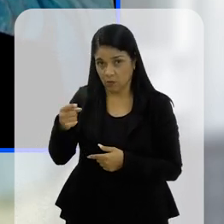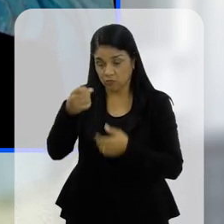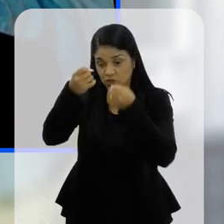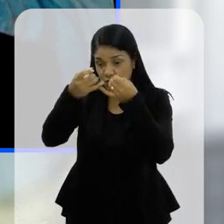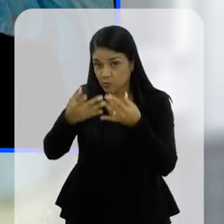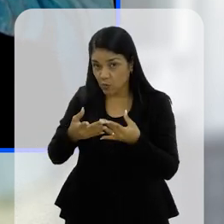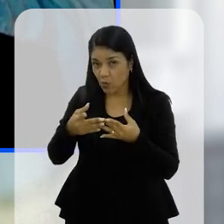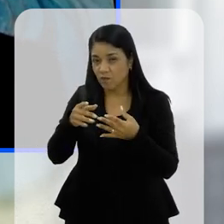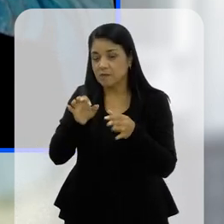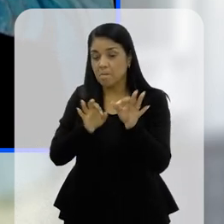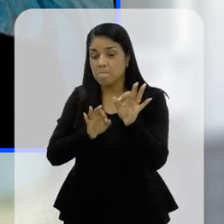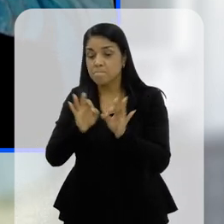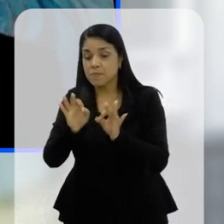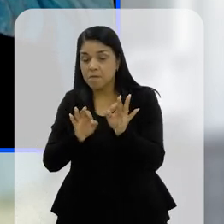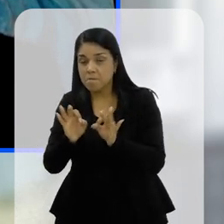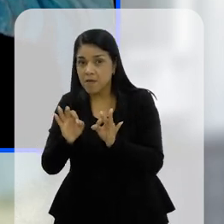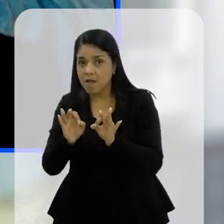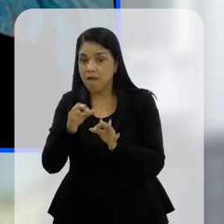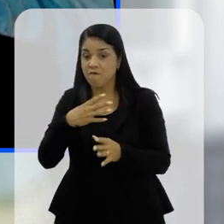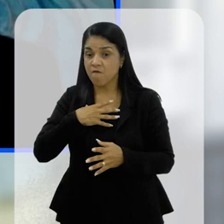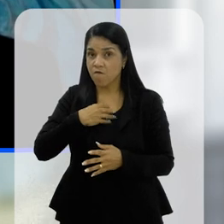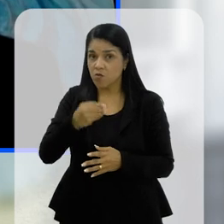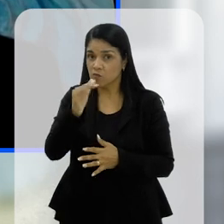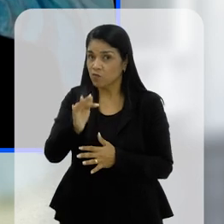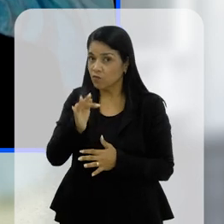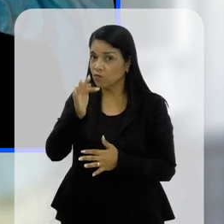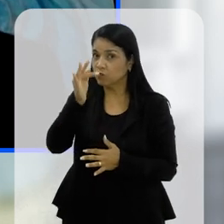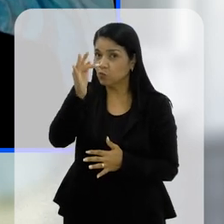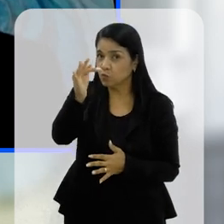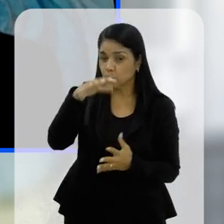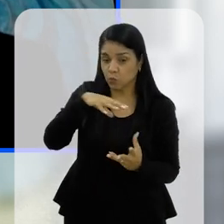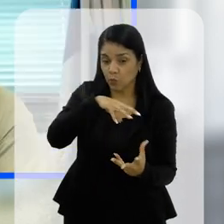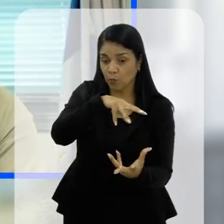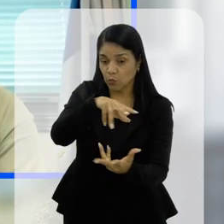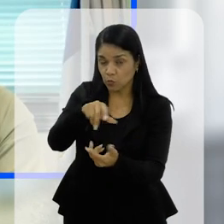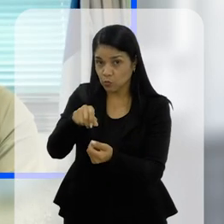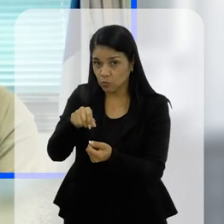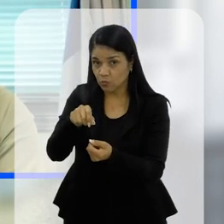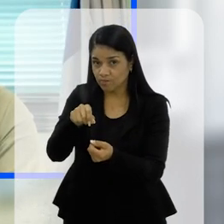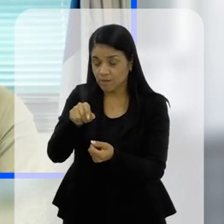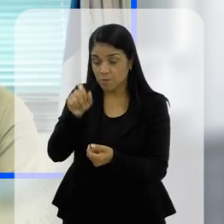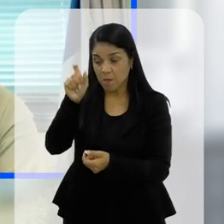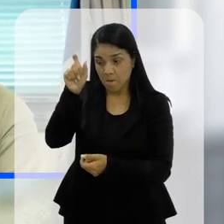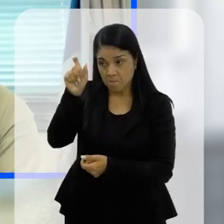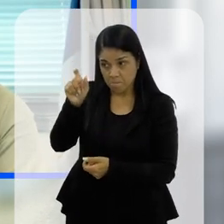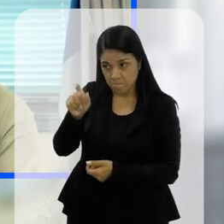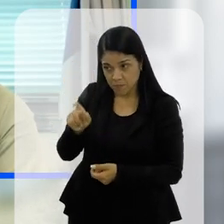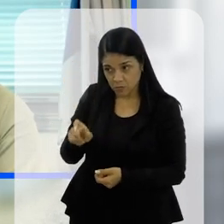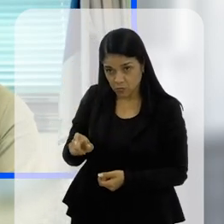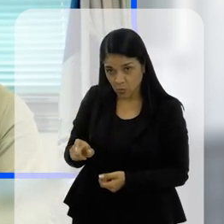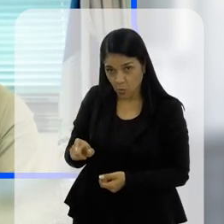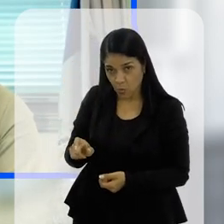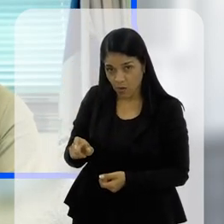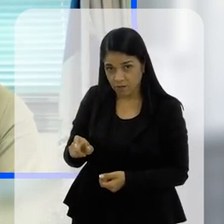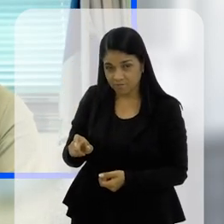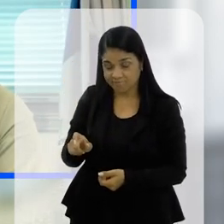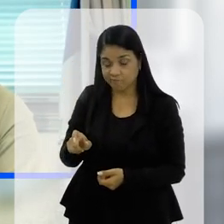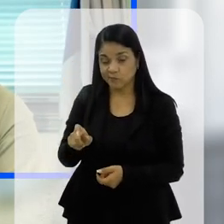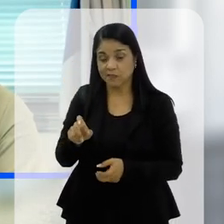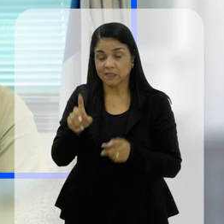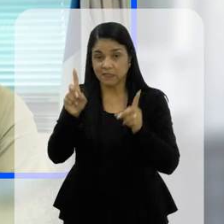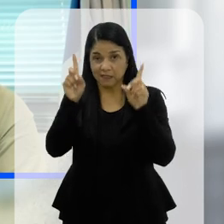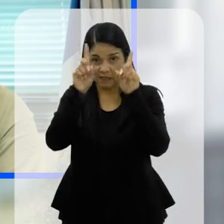você tem que, você tem que preparar o seu filho para o mundo, só que preparar uma pessoa com